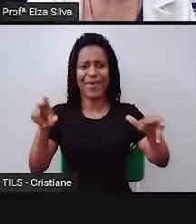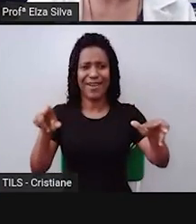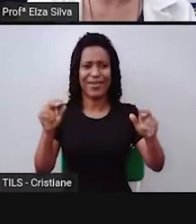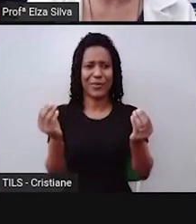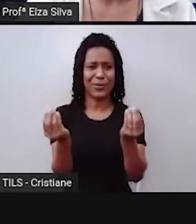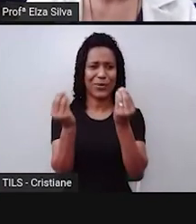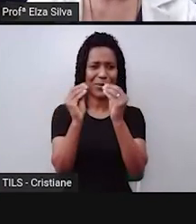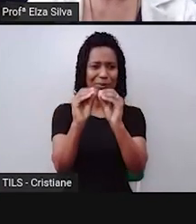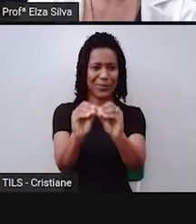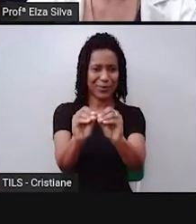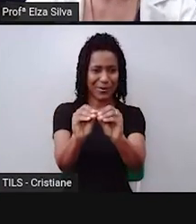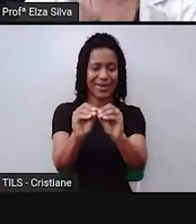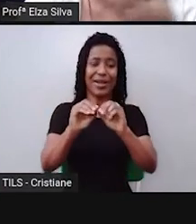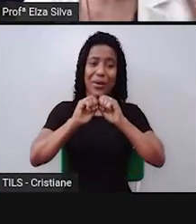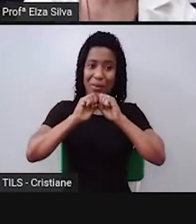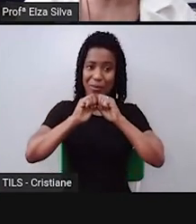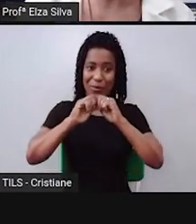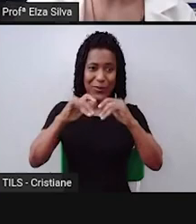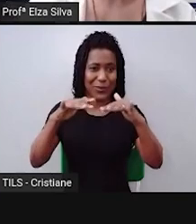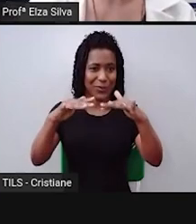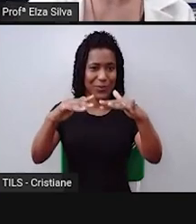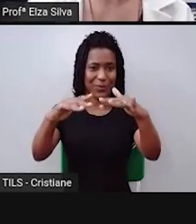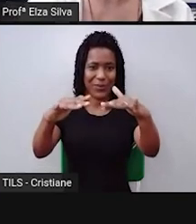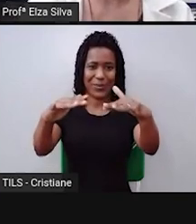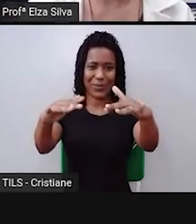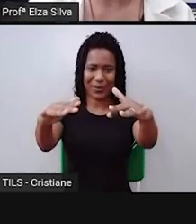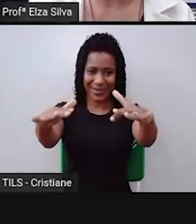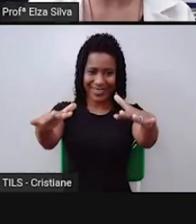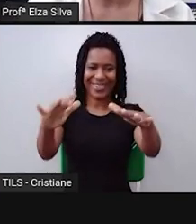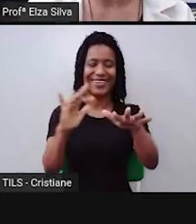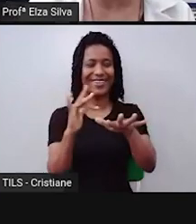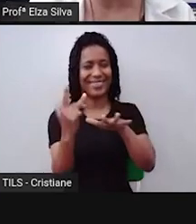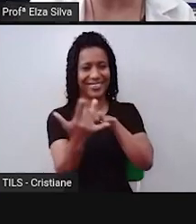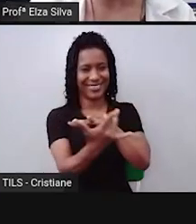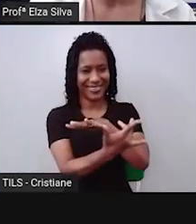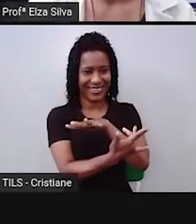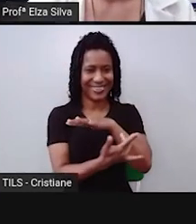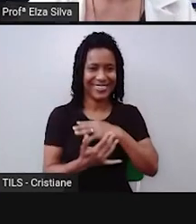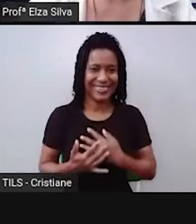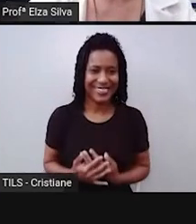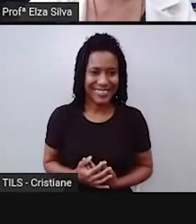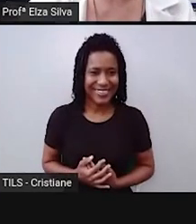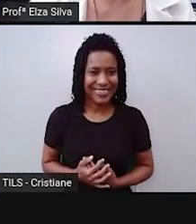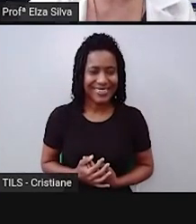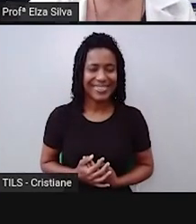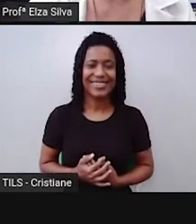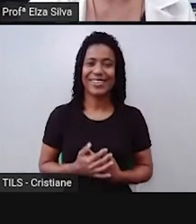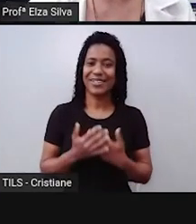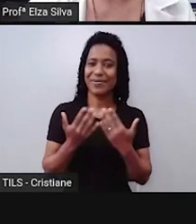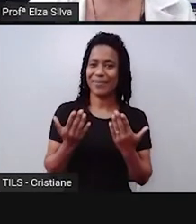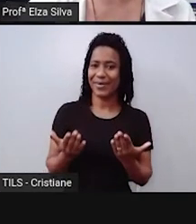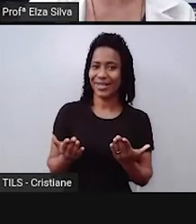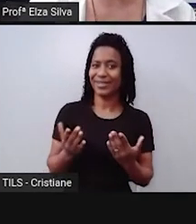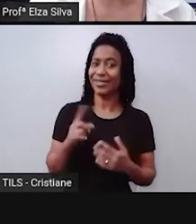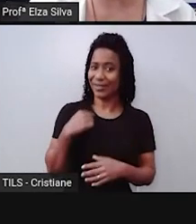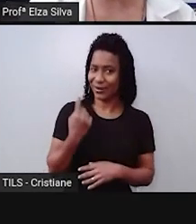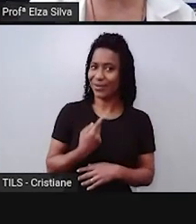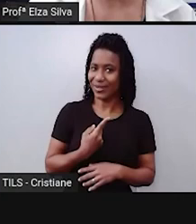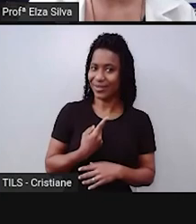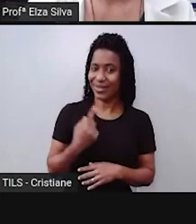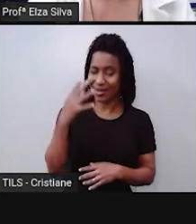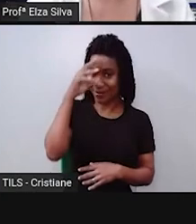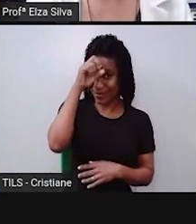E aí, gente, viralize-o nas redes sociais. Ok? Mas vamos conhecer um pouquinho agora dessa